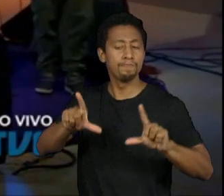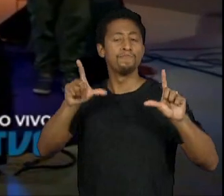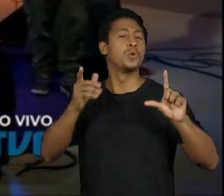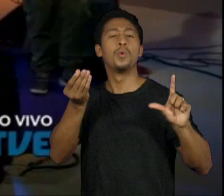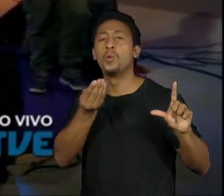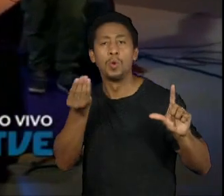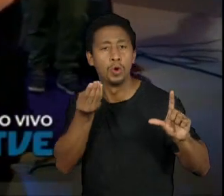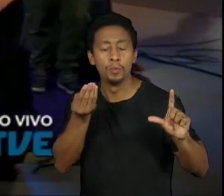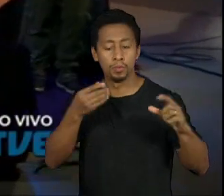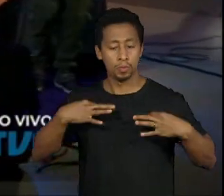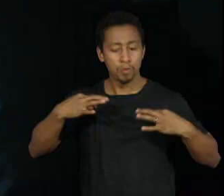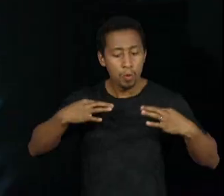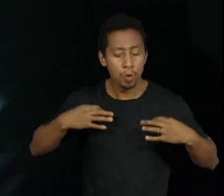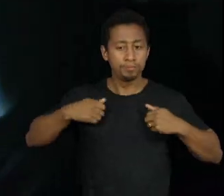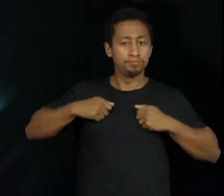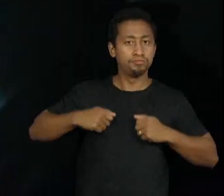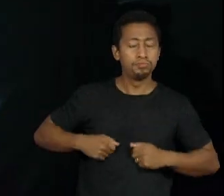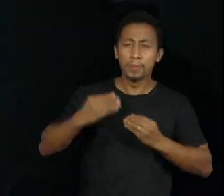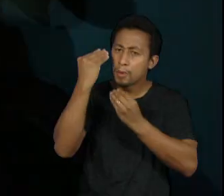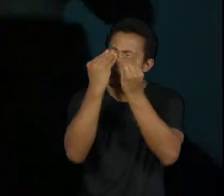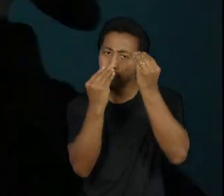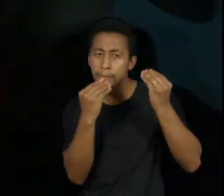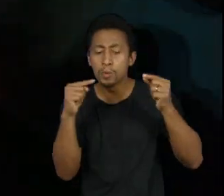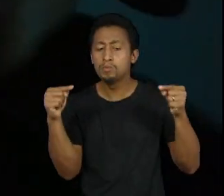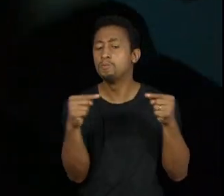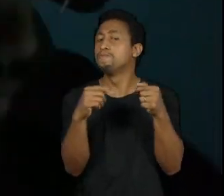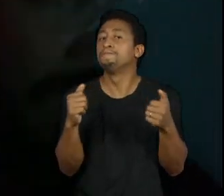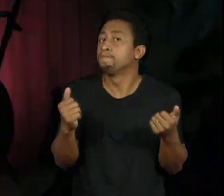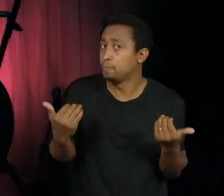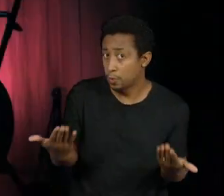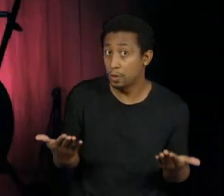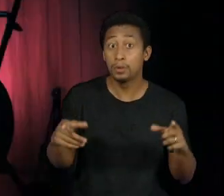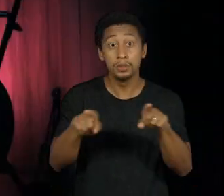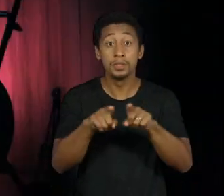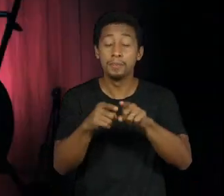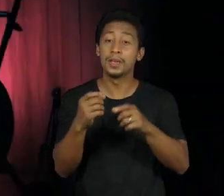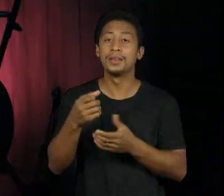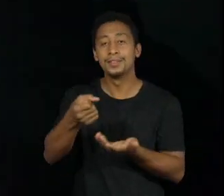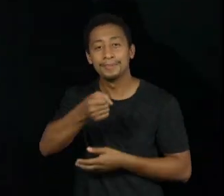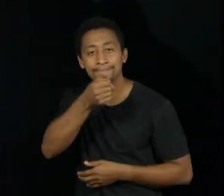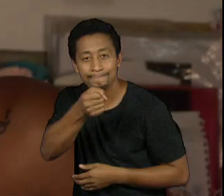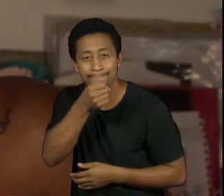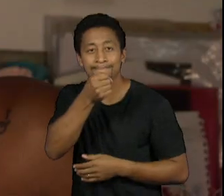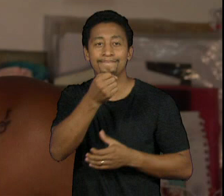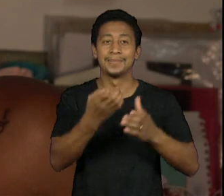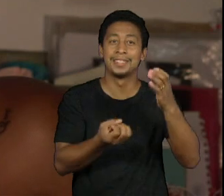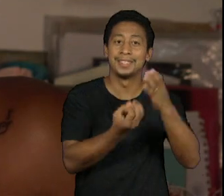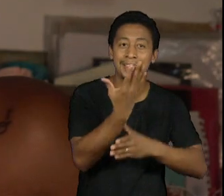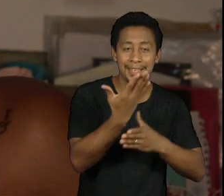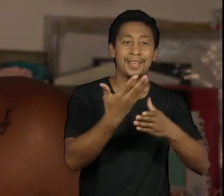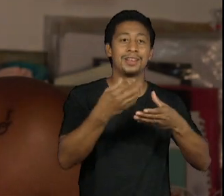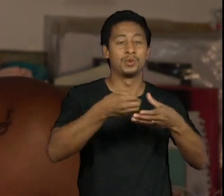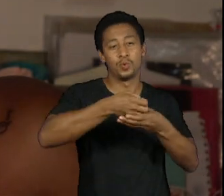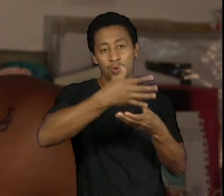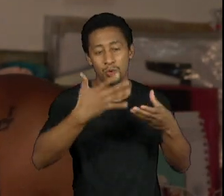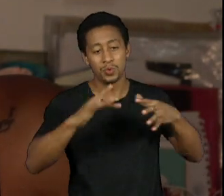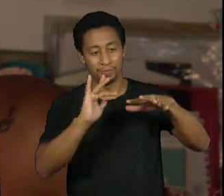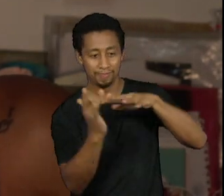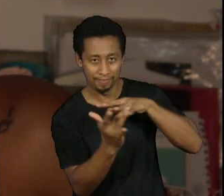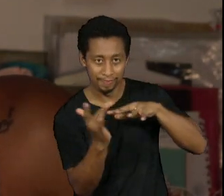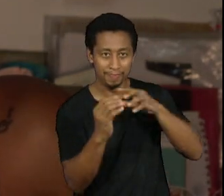outros formadores de opinião que não só jornalistas mas criadores de conteúdo ativistas artivistas